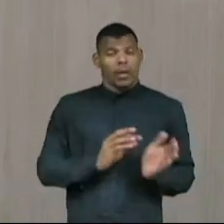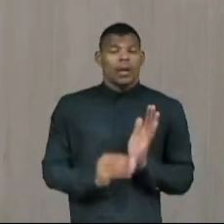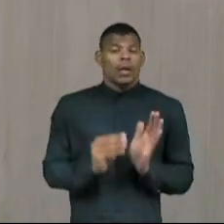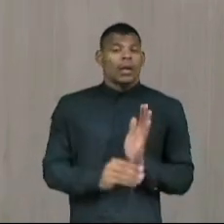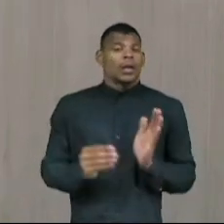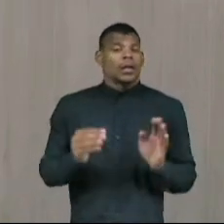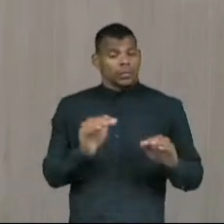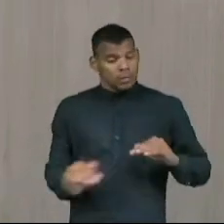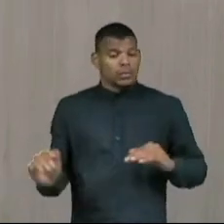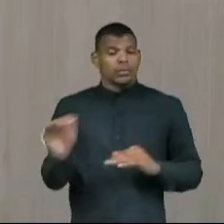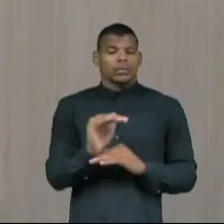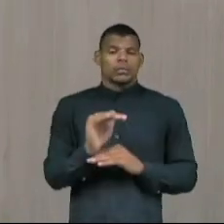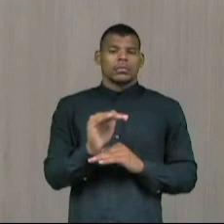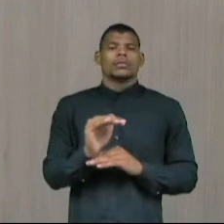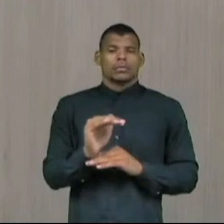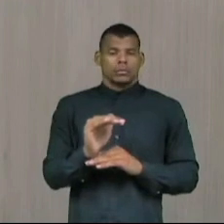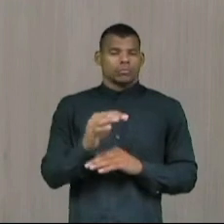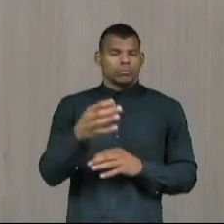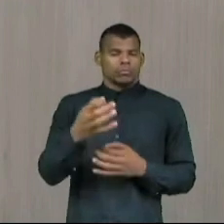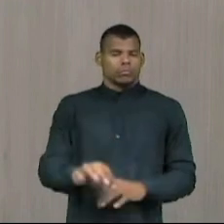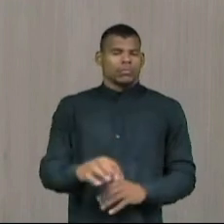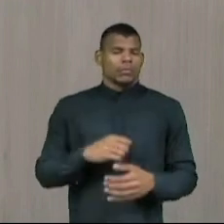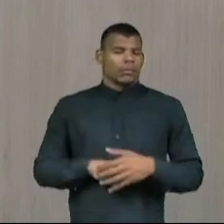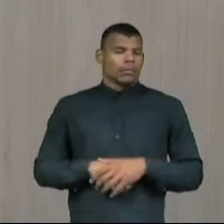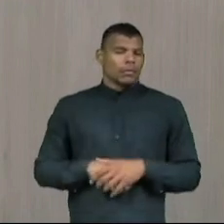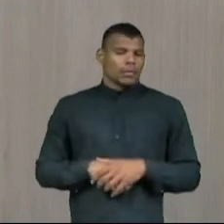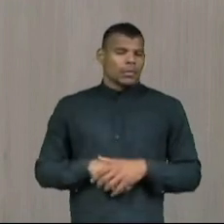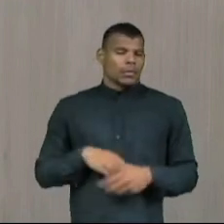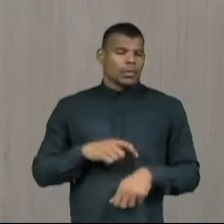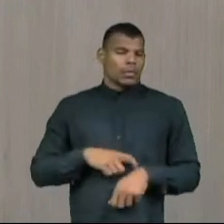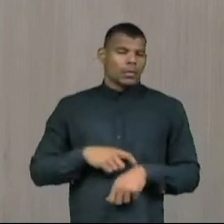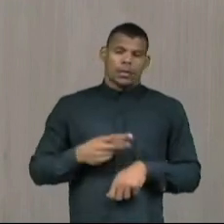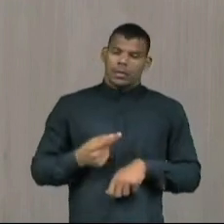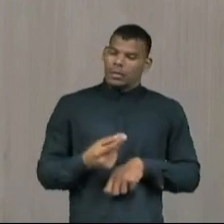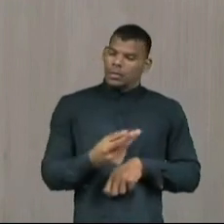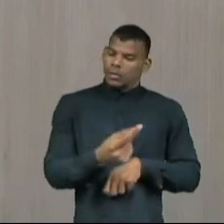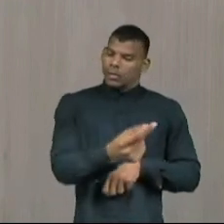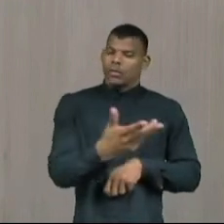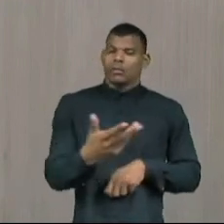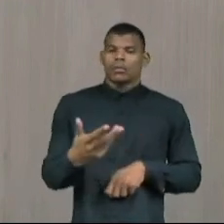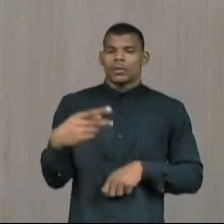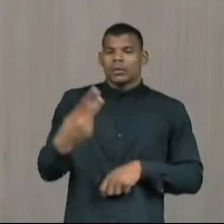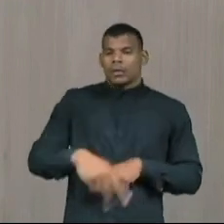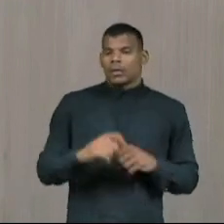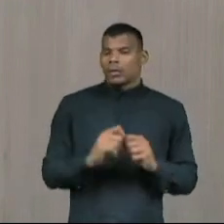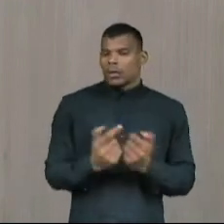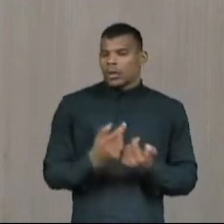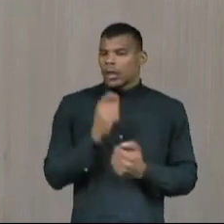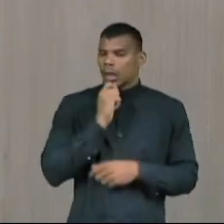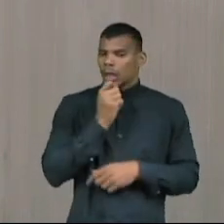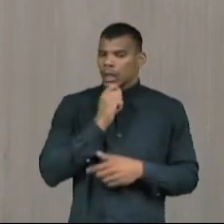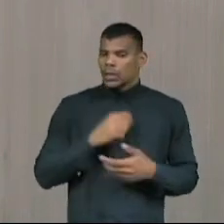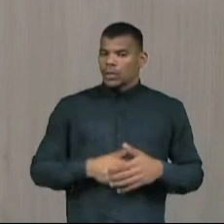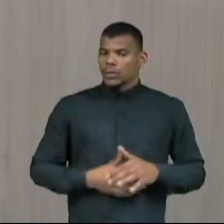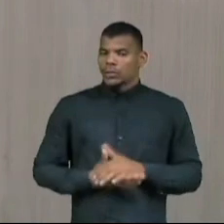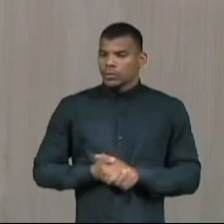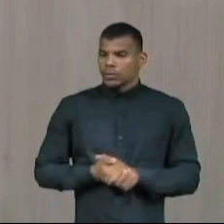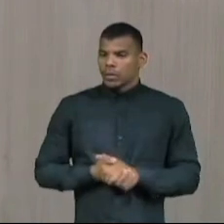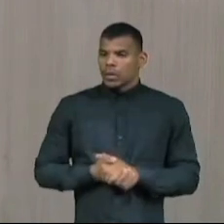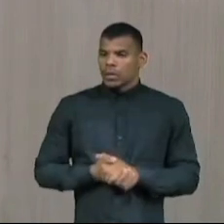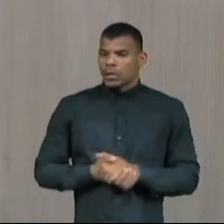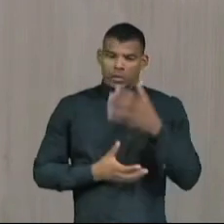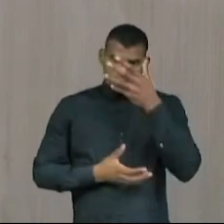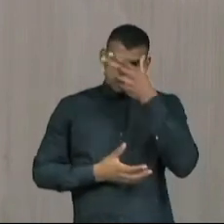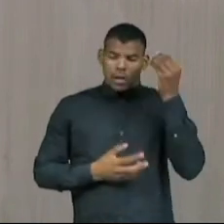professores, do magistério, quanto tempo já se passou e ele não chegou aqui na casa. Não esquecendo também dos